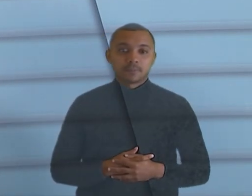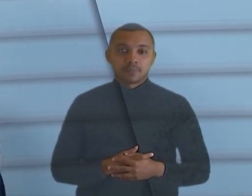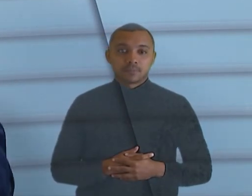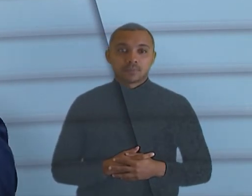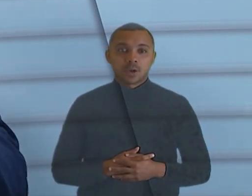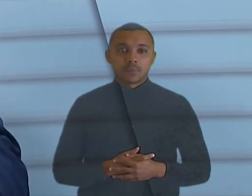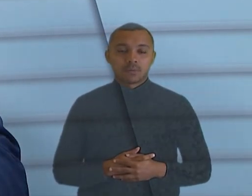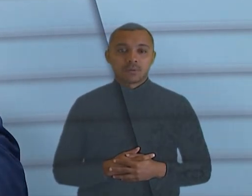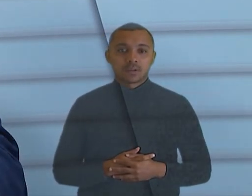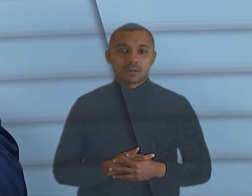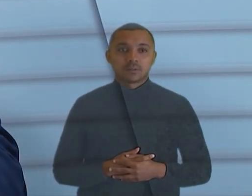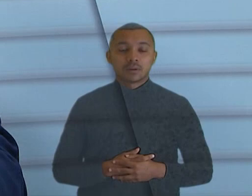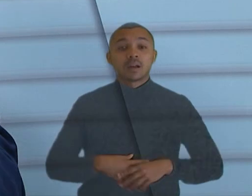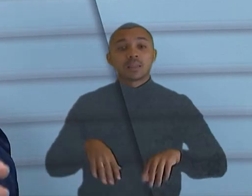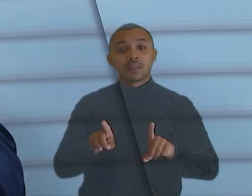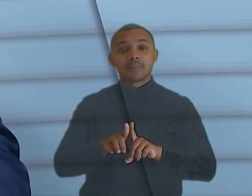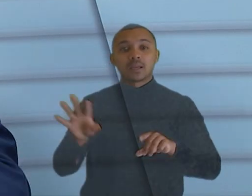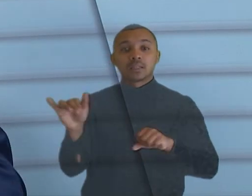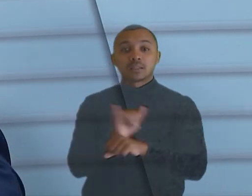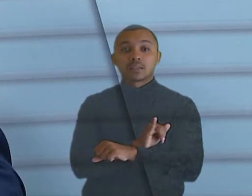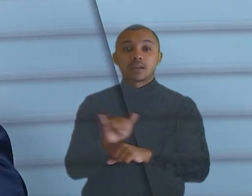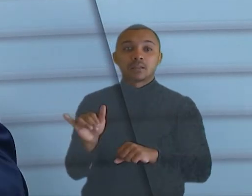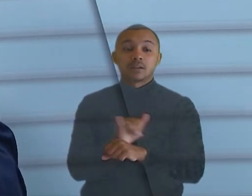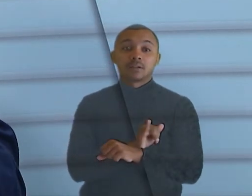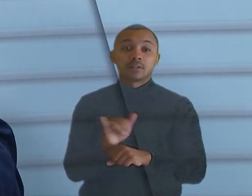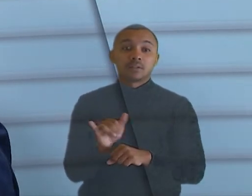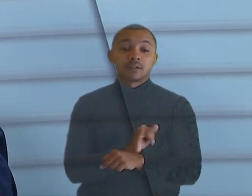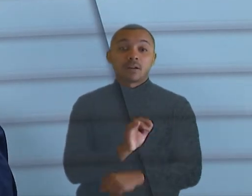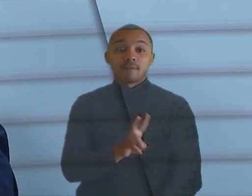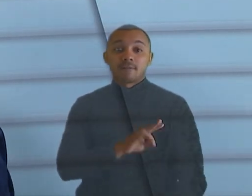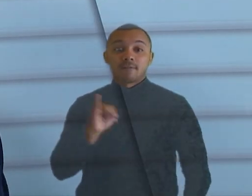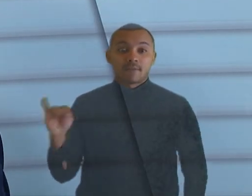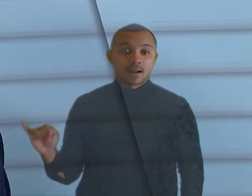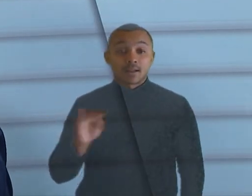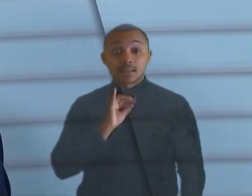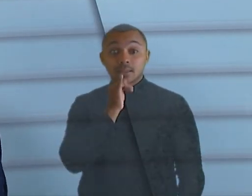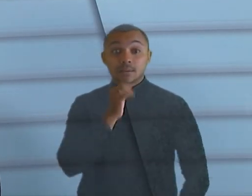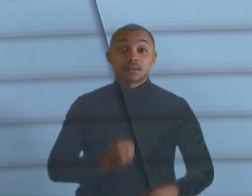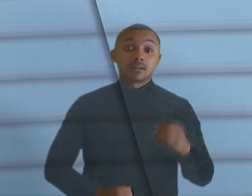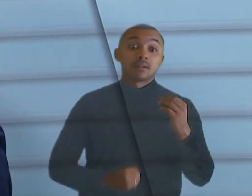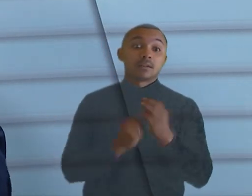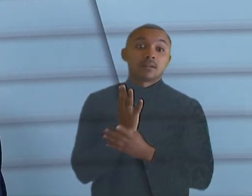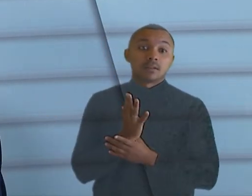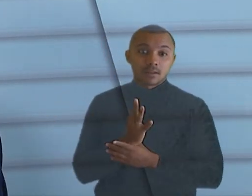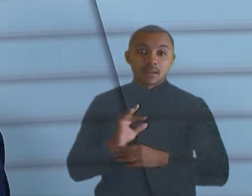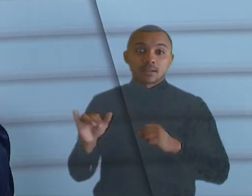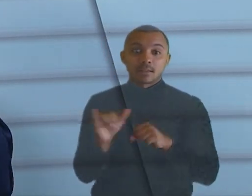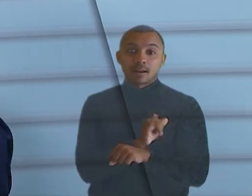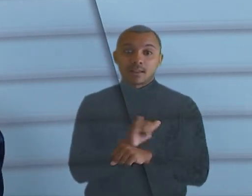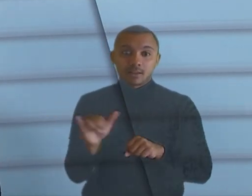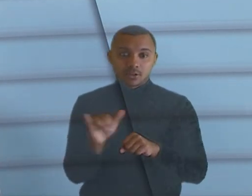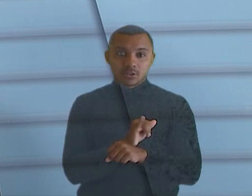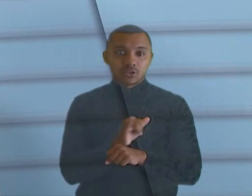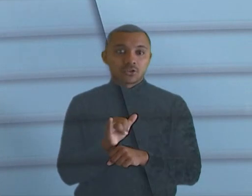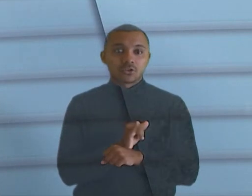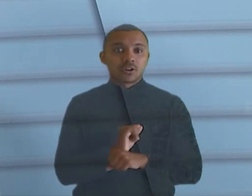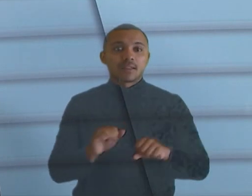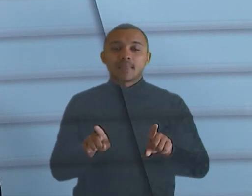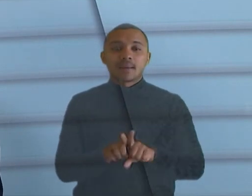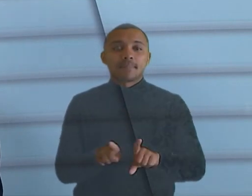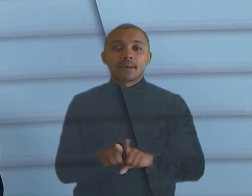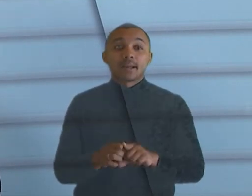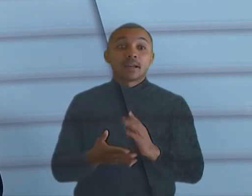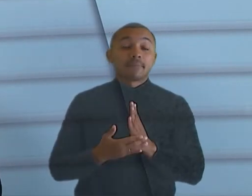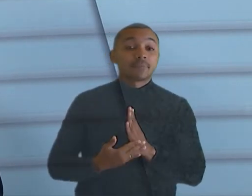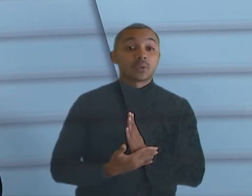do ponto de vista estratégico, é interessante. De bolar as estratégias, de... Acaba sendo um tribunal só, um corpo diretivo só